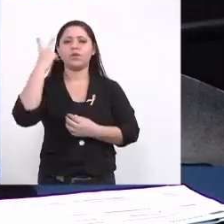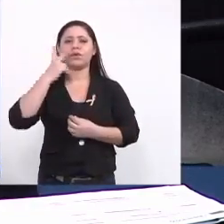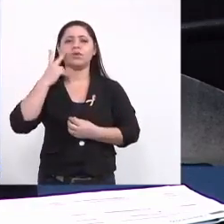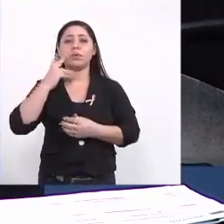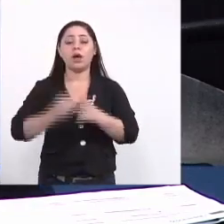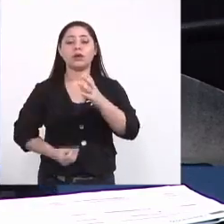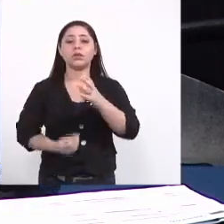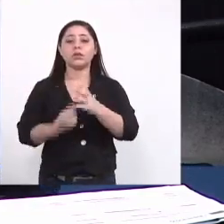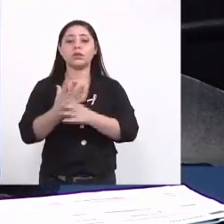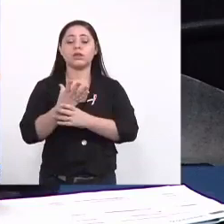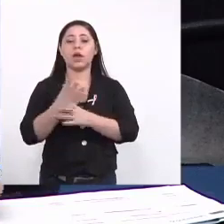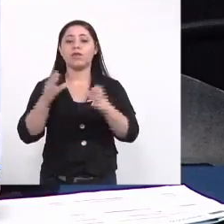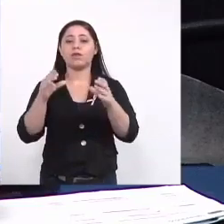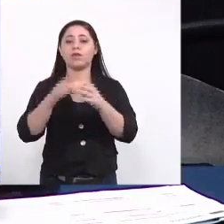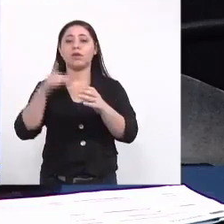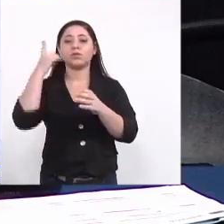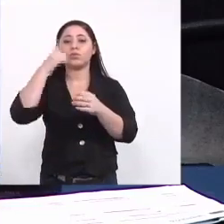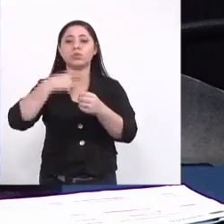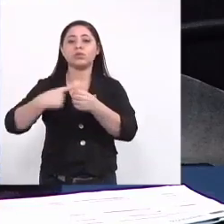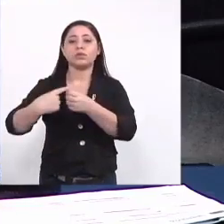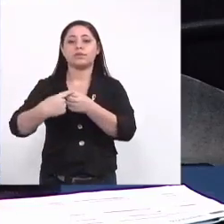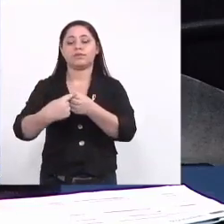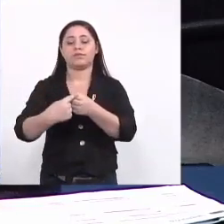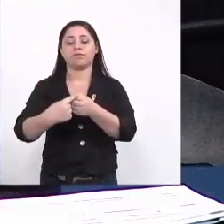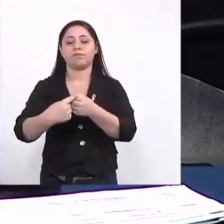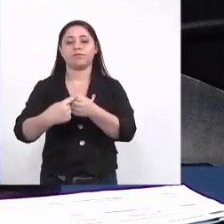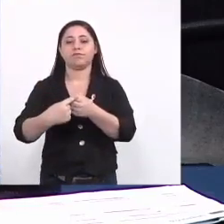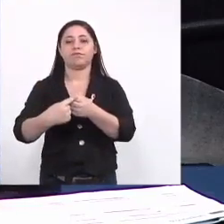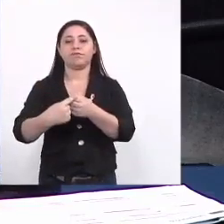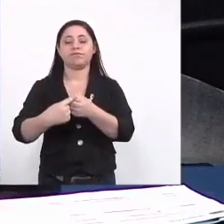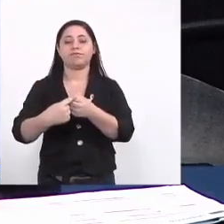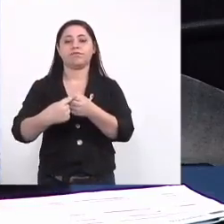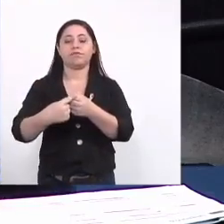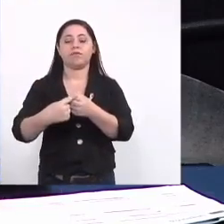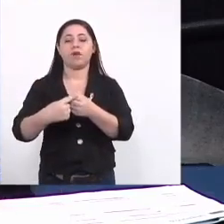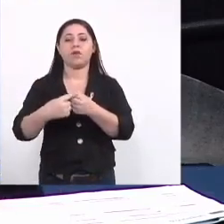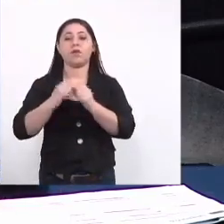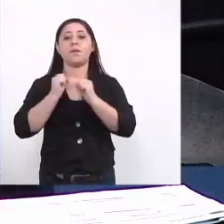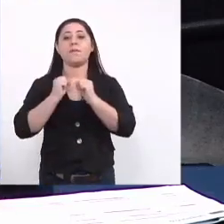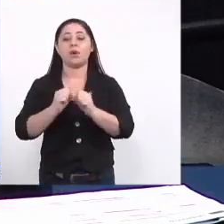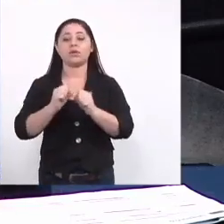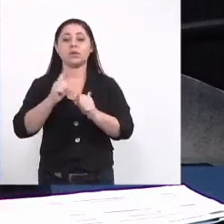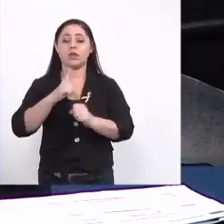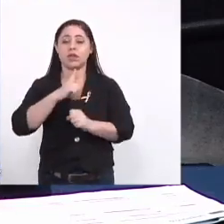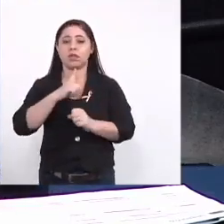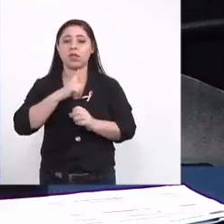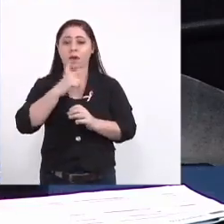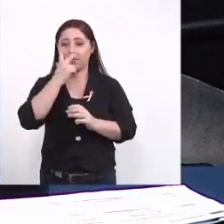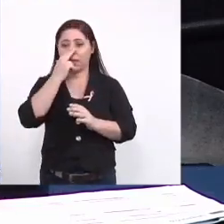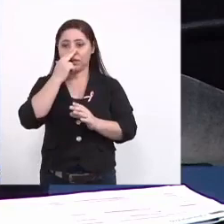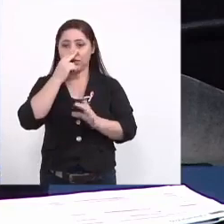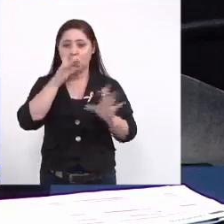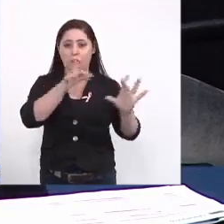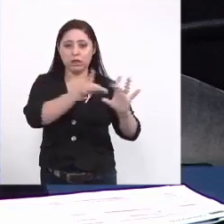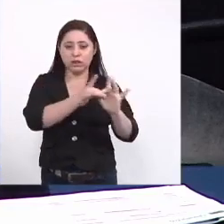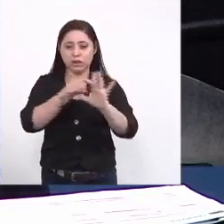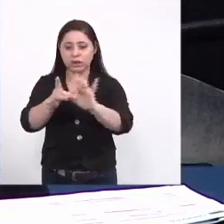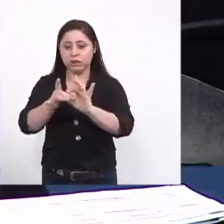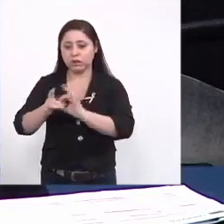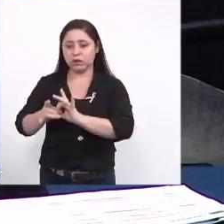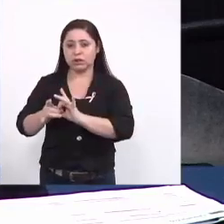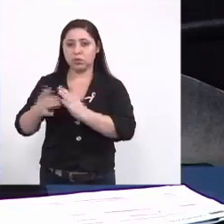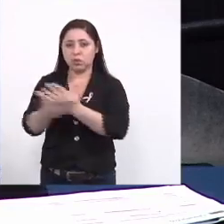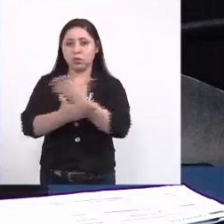criar as frentes municipais para que a gente possa ter uma rede como nós temos na frente